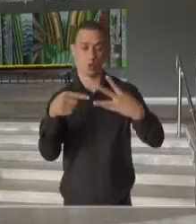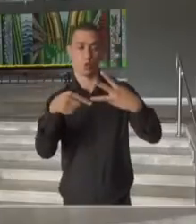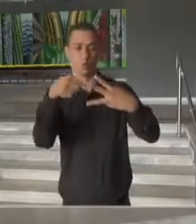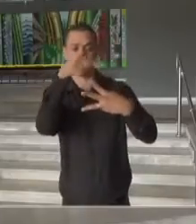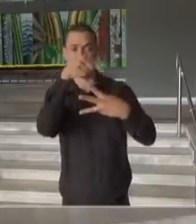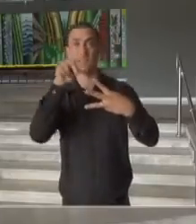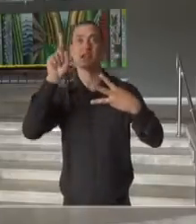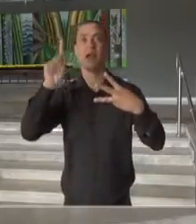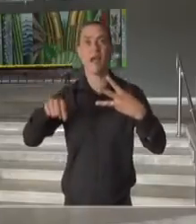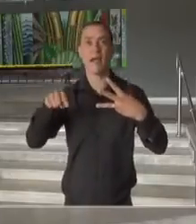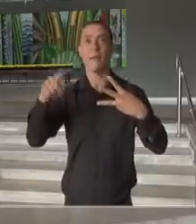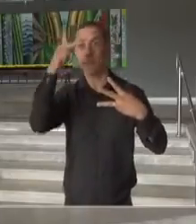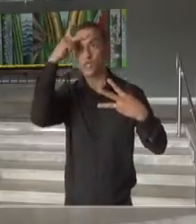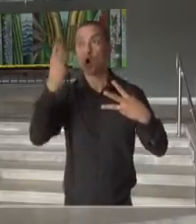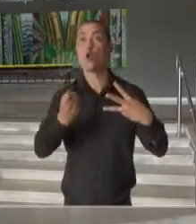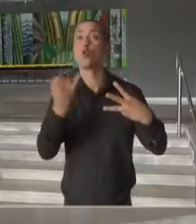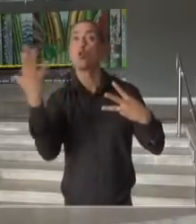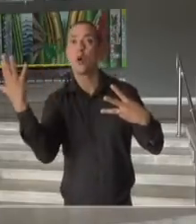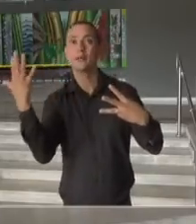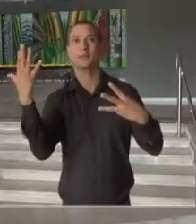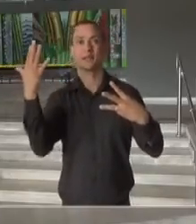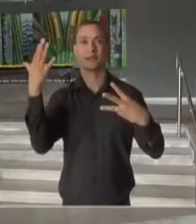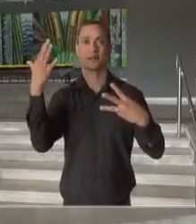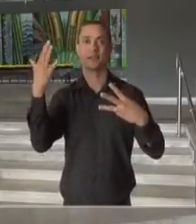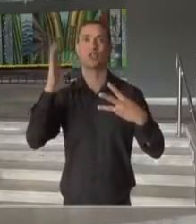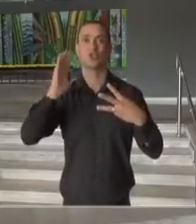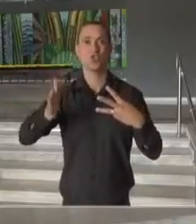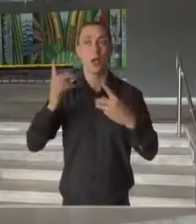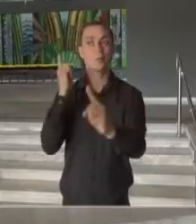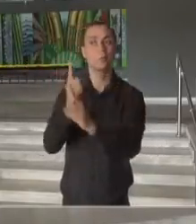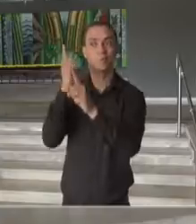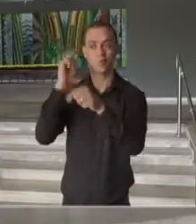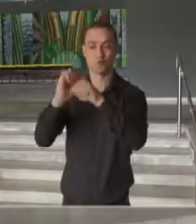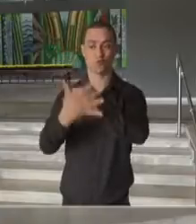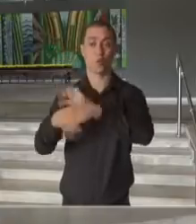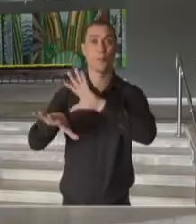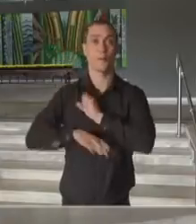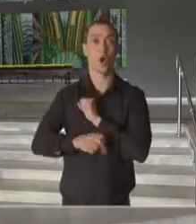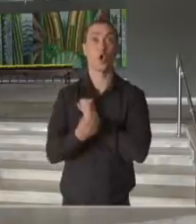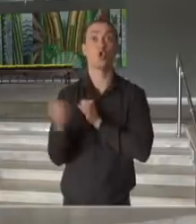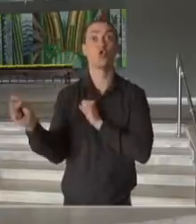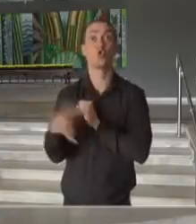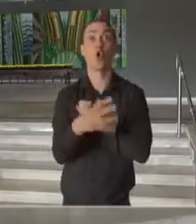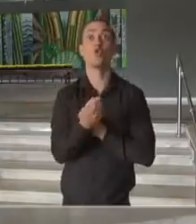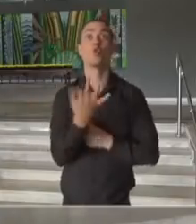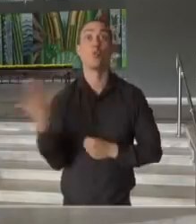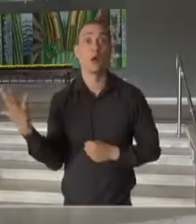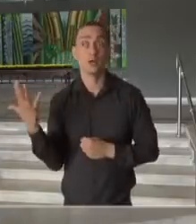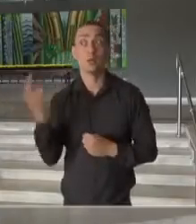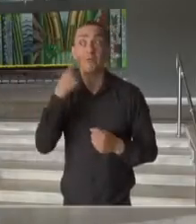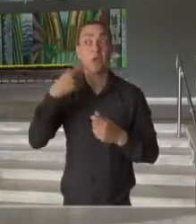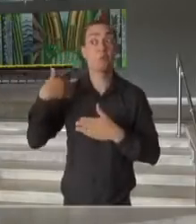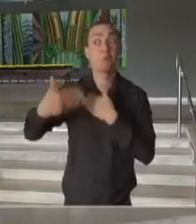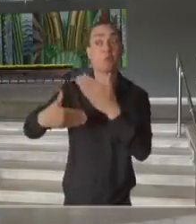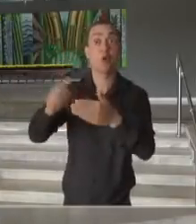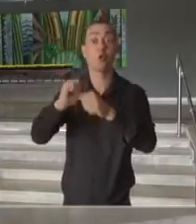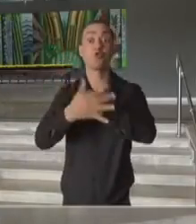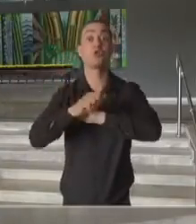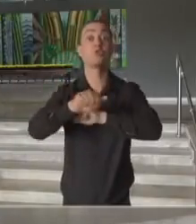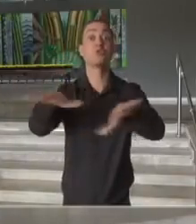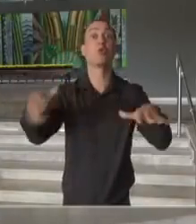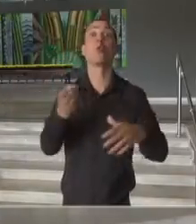relacionados ao número de pessoas que são identificadas como casos novos, para que a gente possa ver a circulação do vírus,